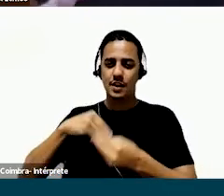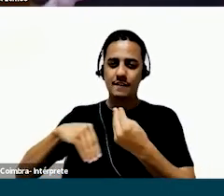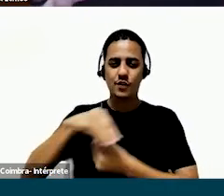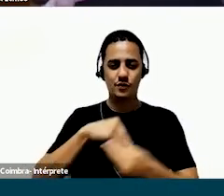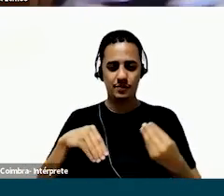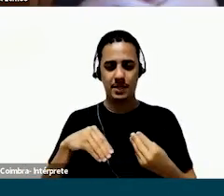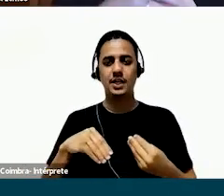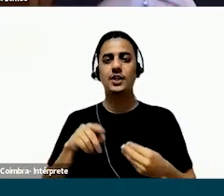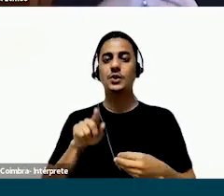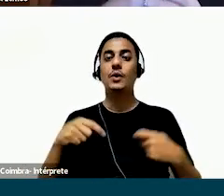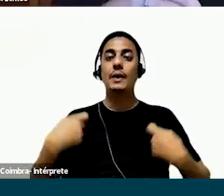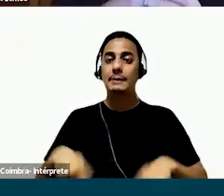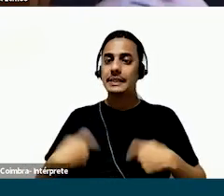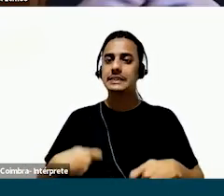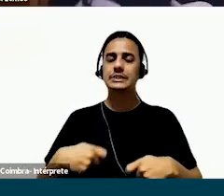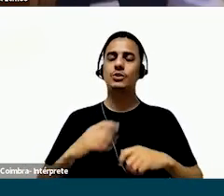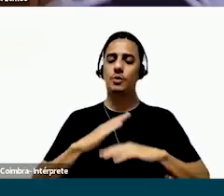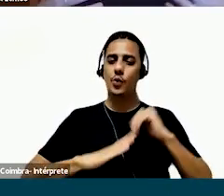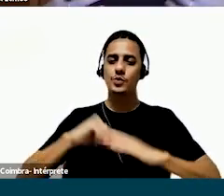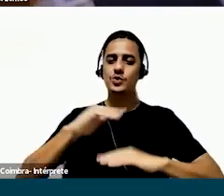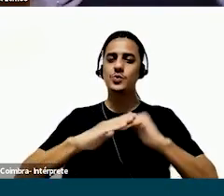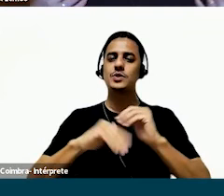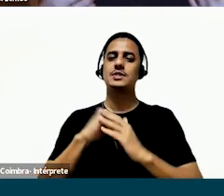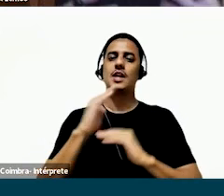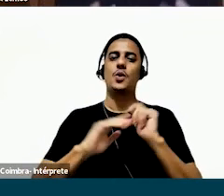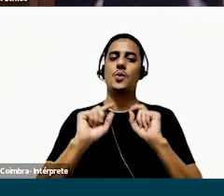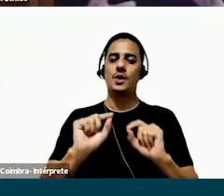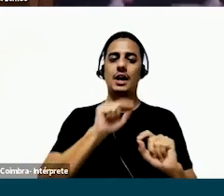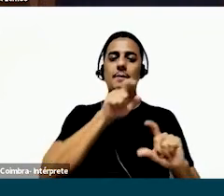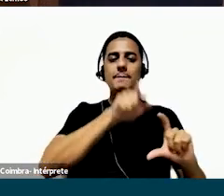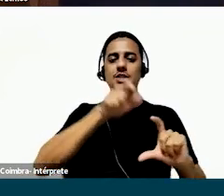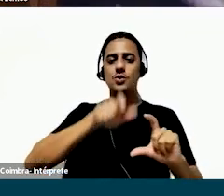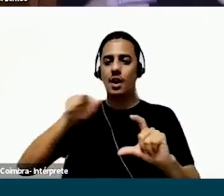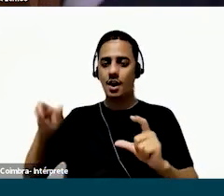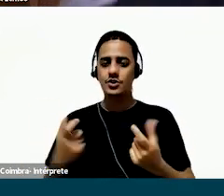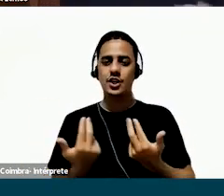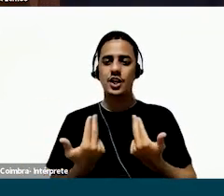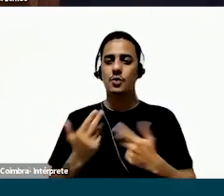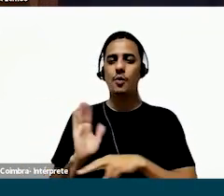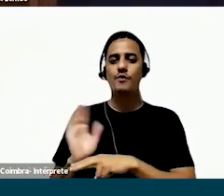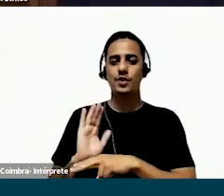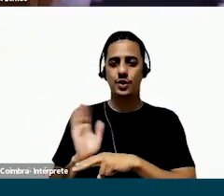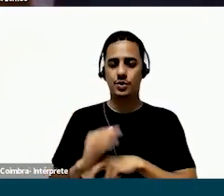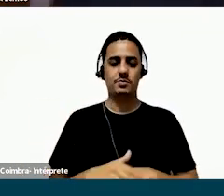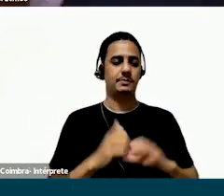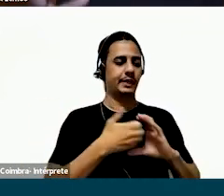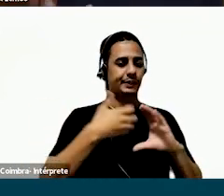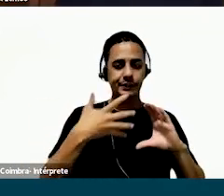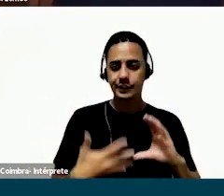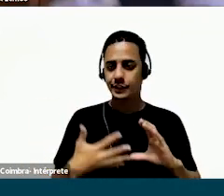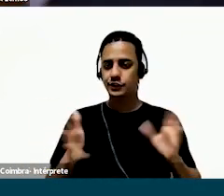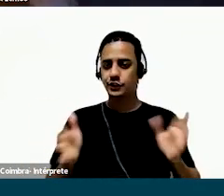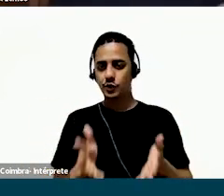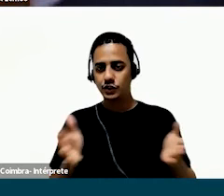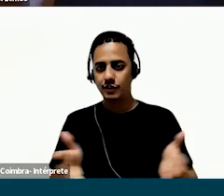as pessoas envolvidas em Nubank, eles precisaram exercitar muito a construção primeiro das personagens, como se fosse de um filme